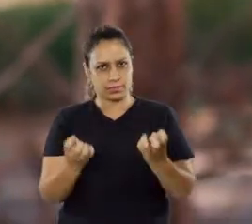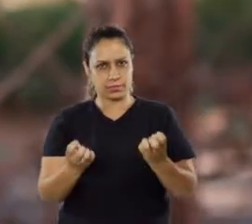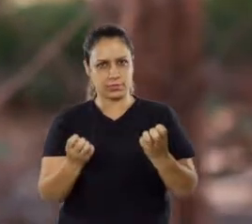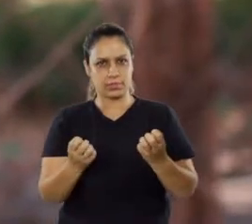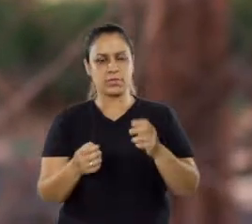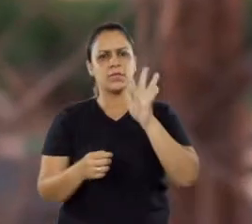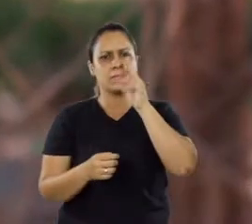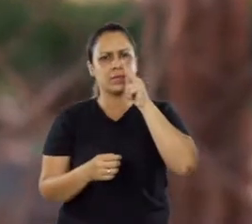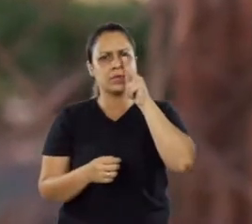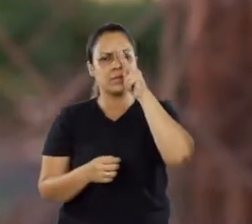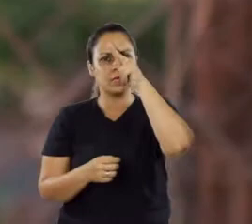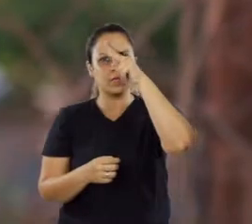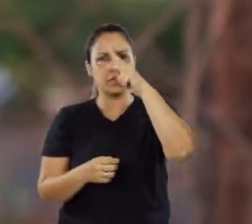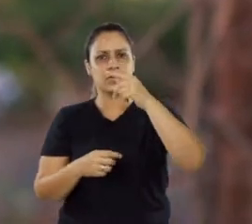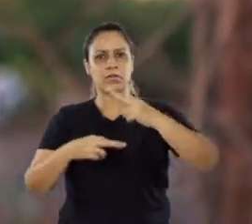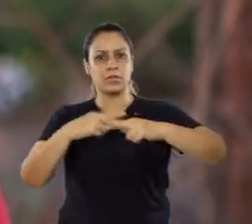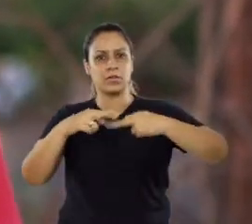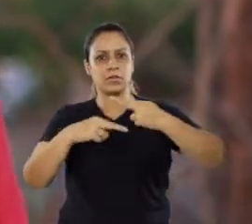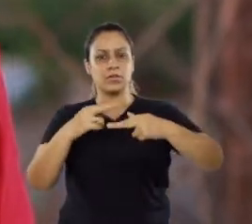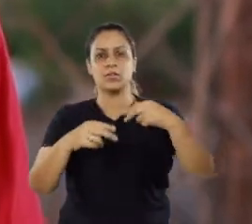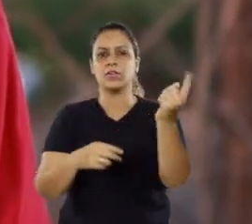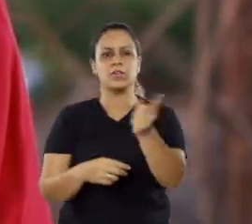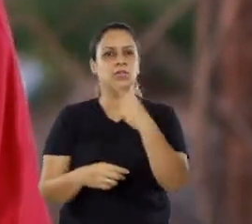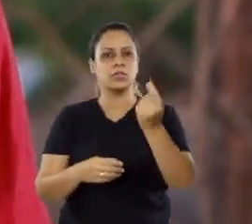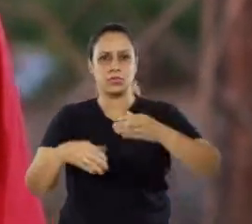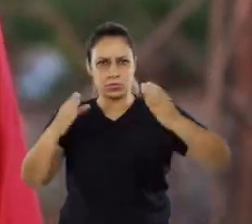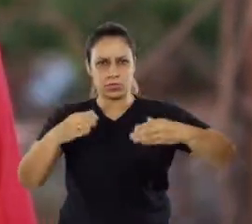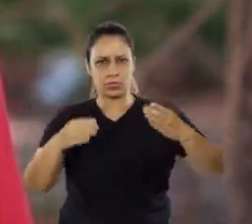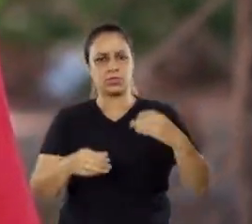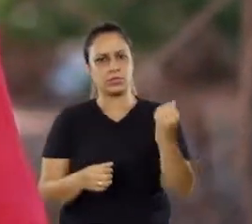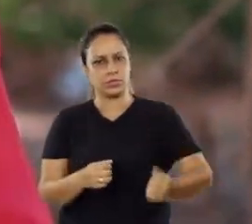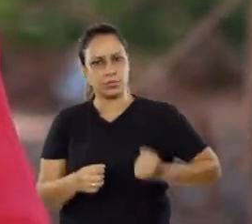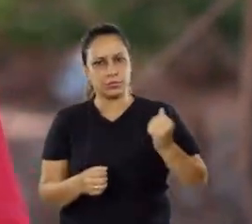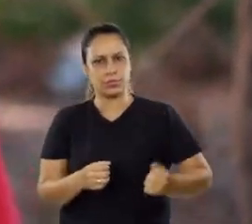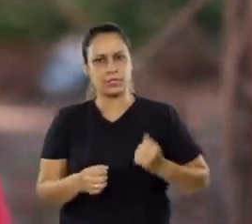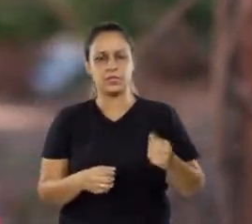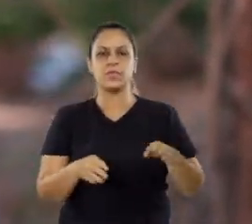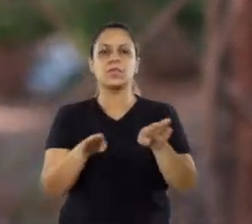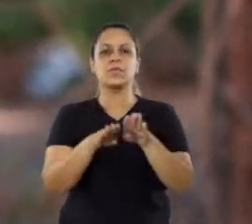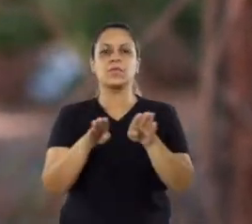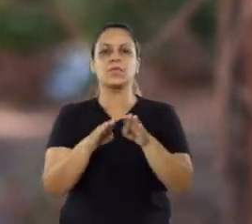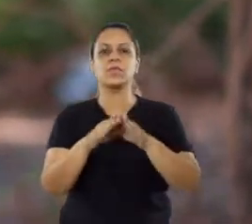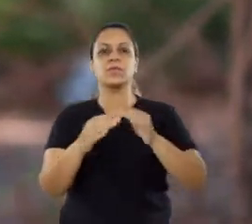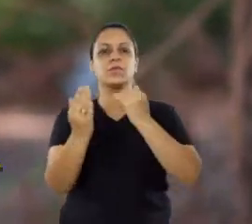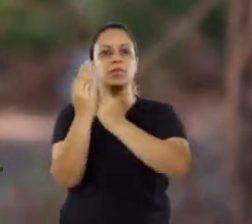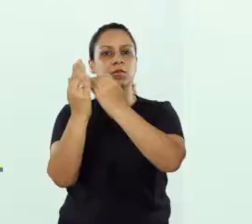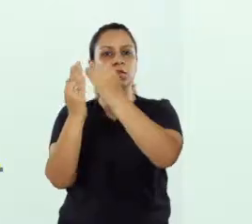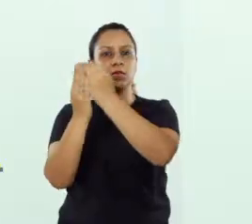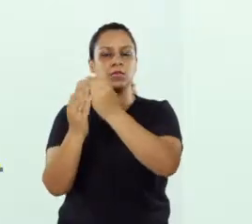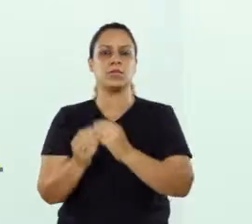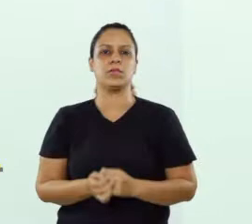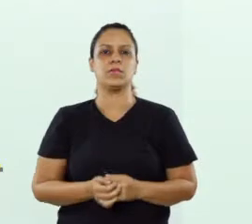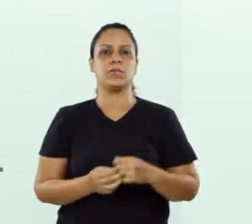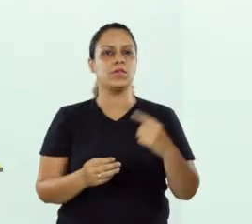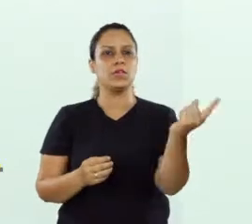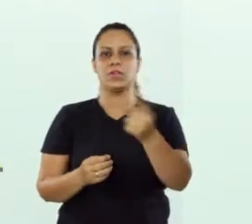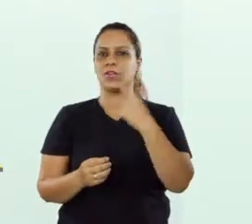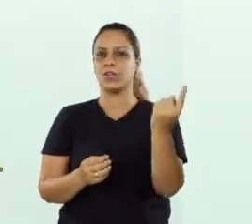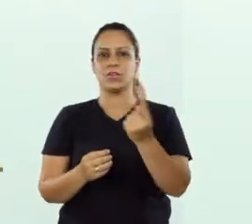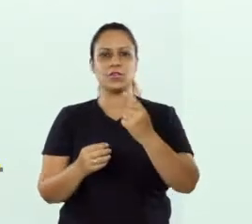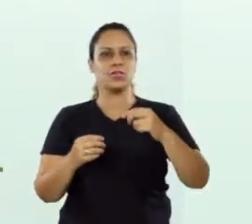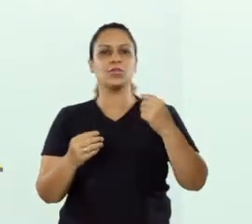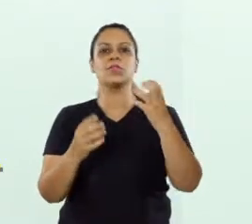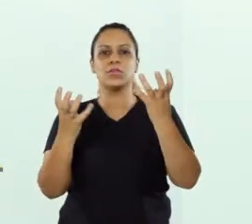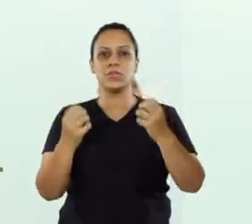Quero fortalecer a coleta seletiva em todos os bairros de Araraquara e também nos prédios públicos. E todas essas